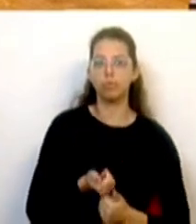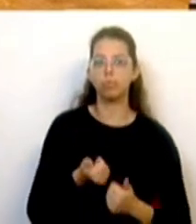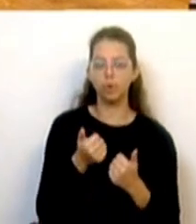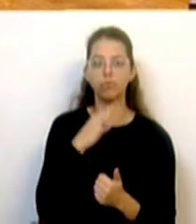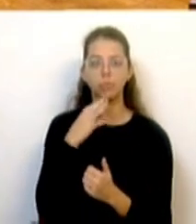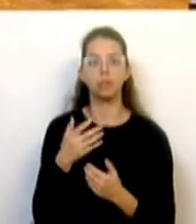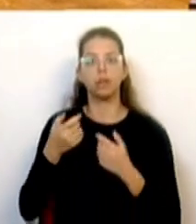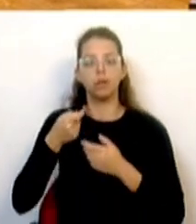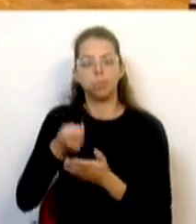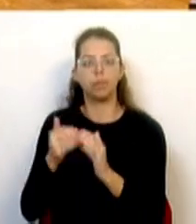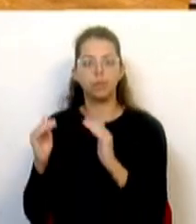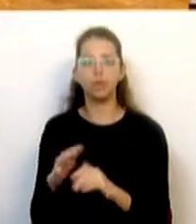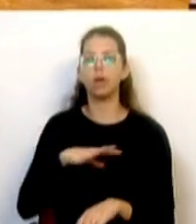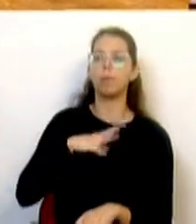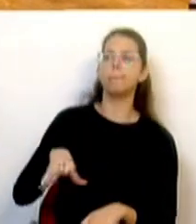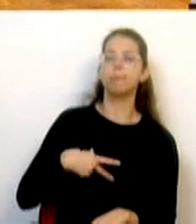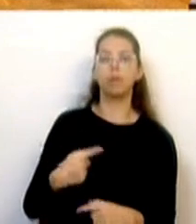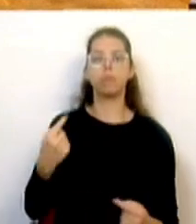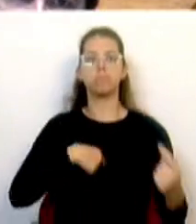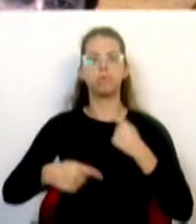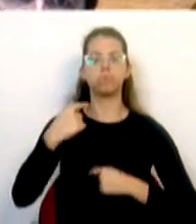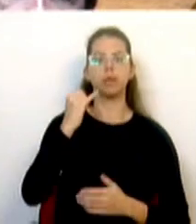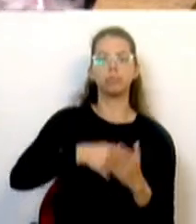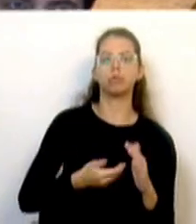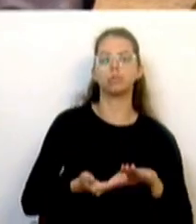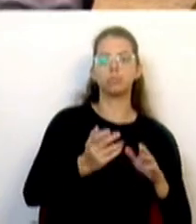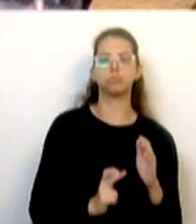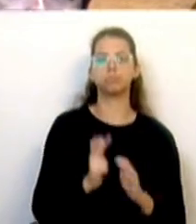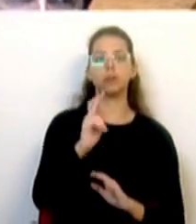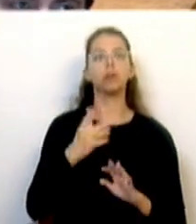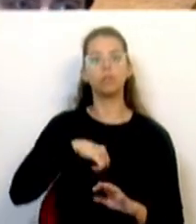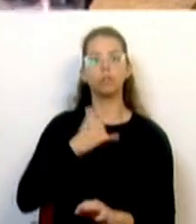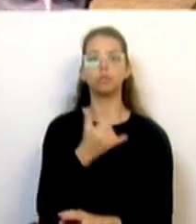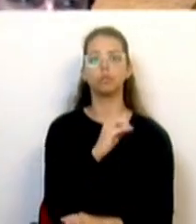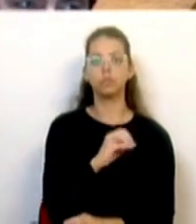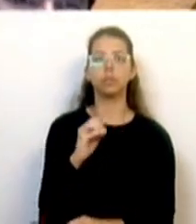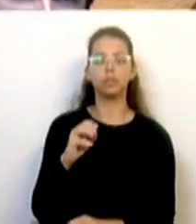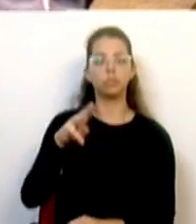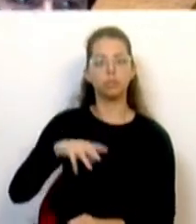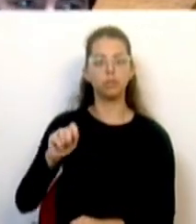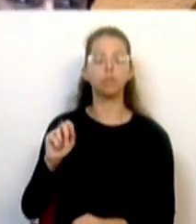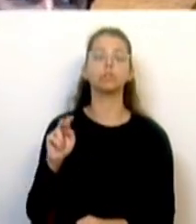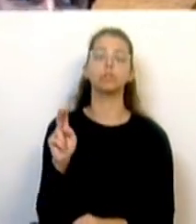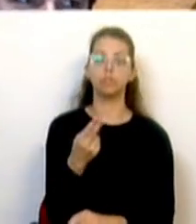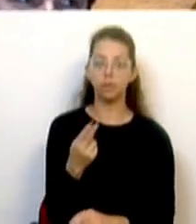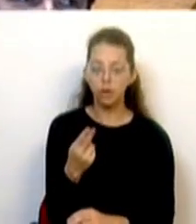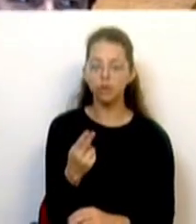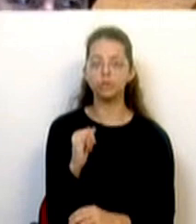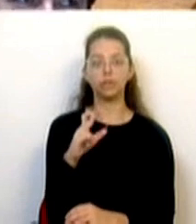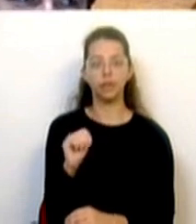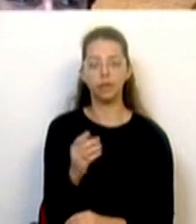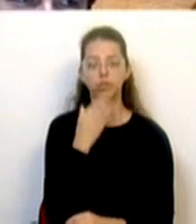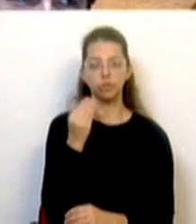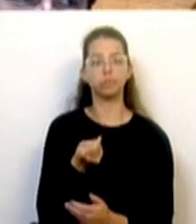nos acusam de subir impostos, nós reforçámos mais 200 milhões de euros em IRS jovem. Um mecanismo que agora